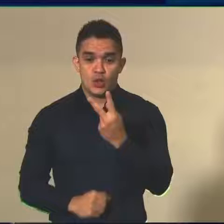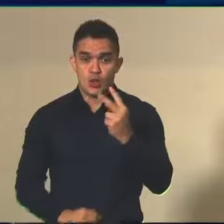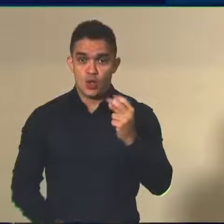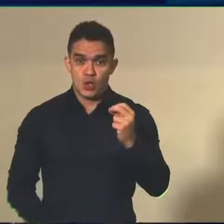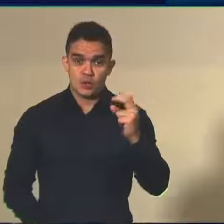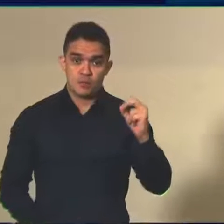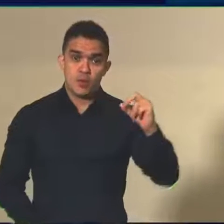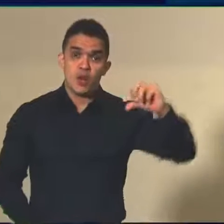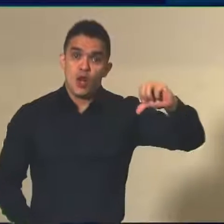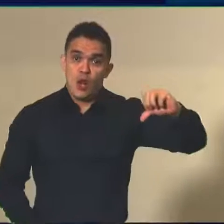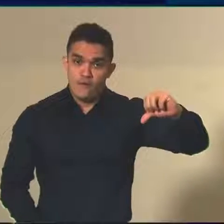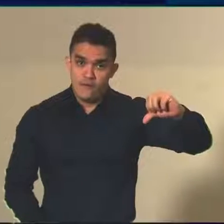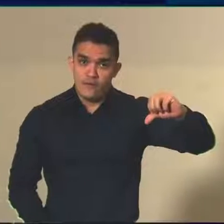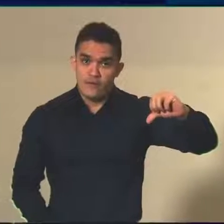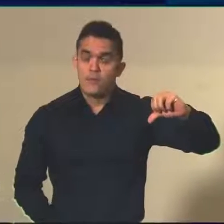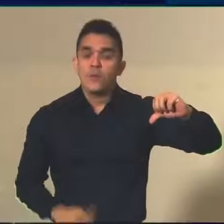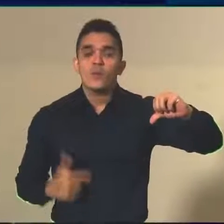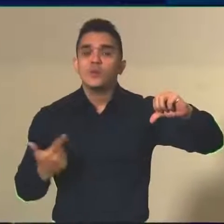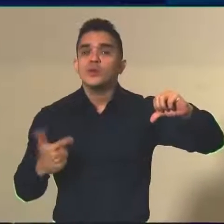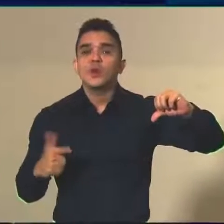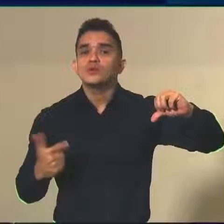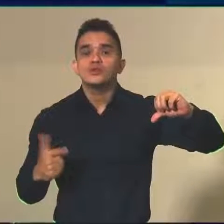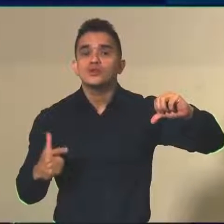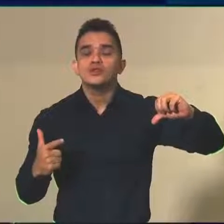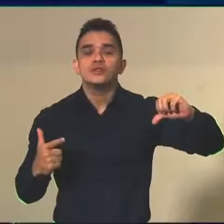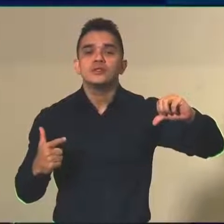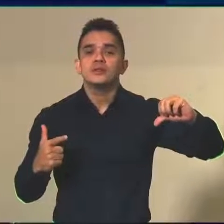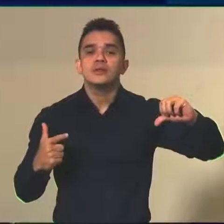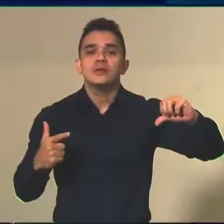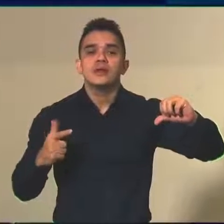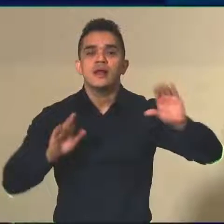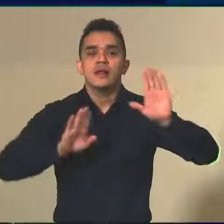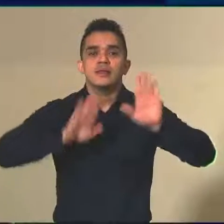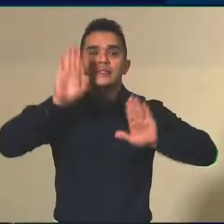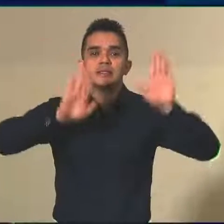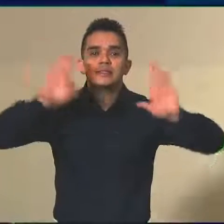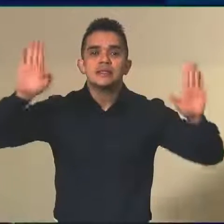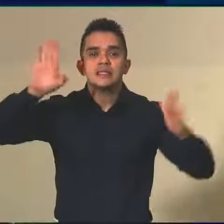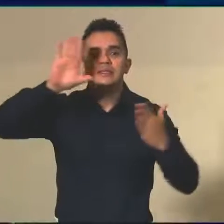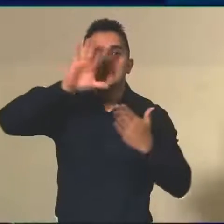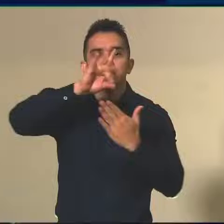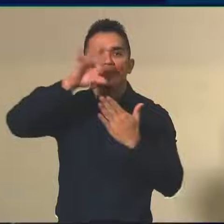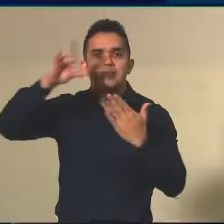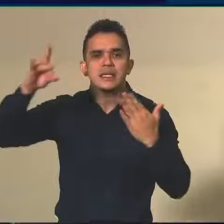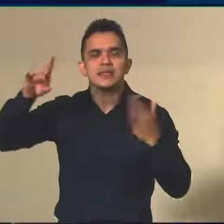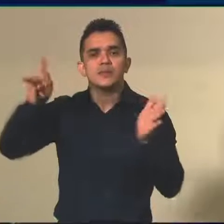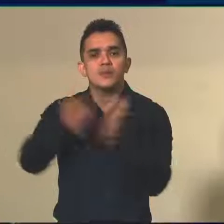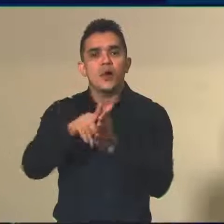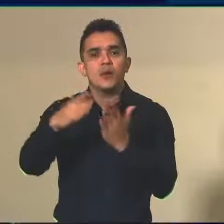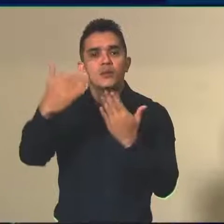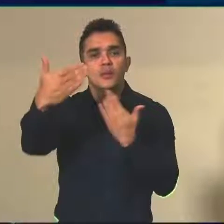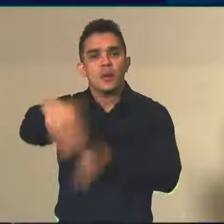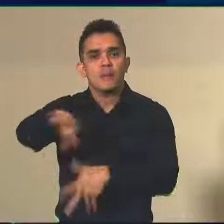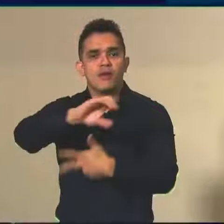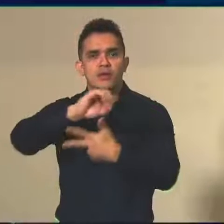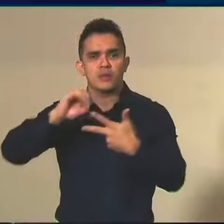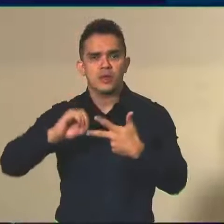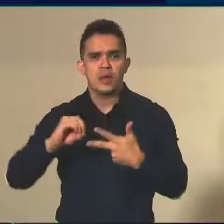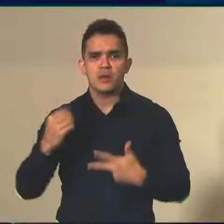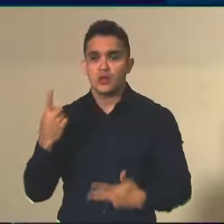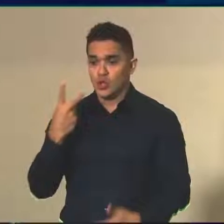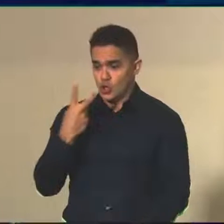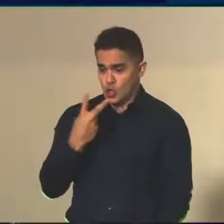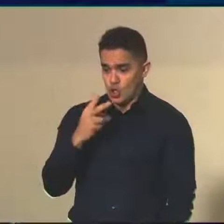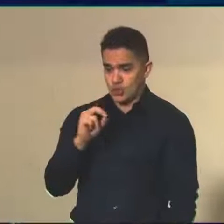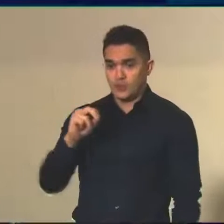não havia licitação para aplicação do Enem. Então, esse é também um trabalho que tem